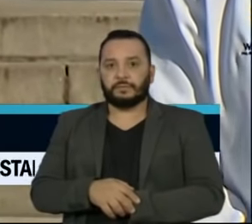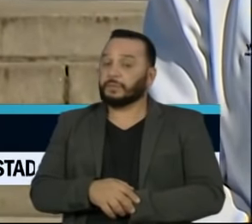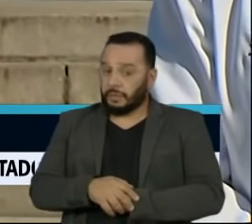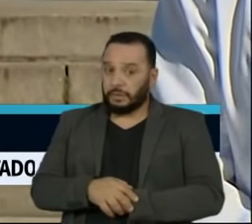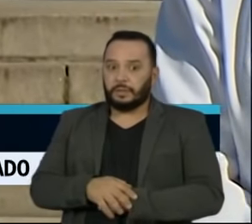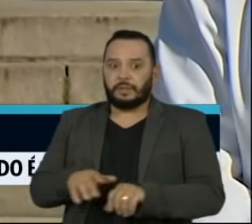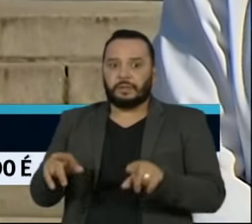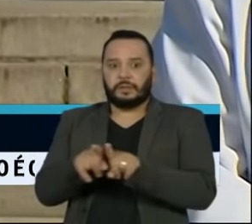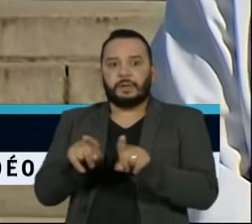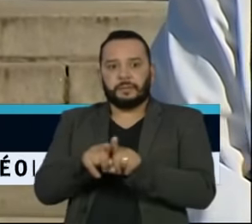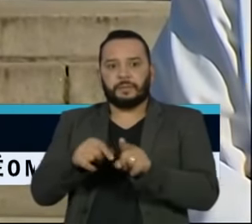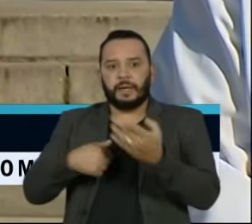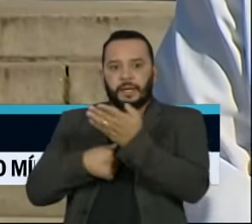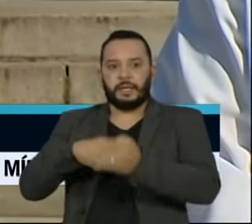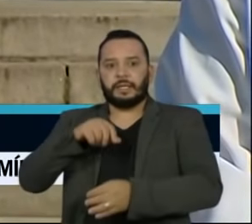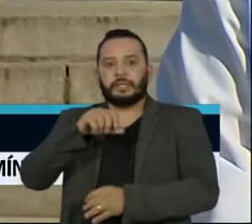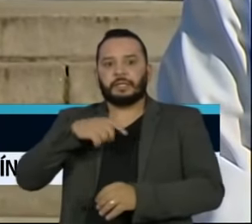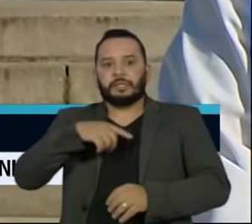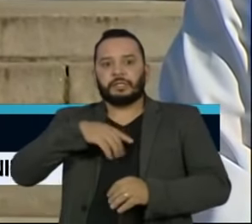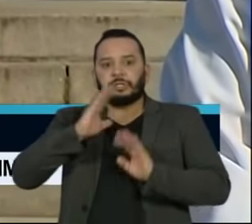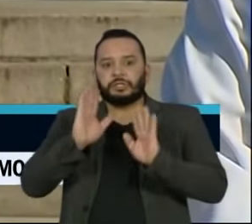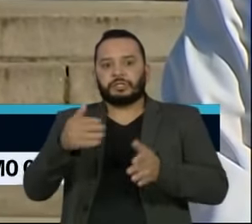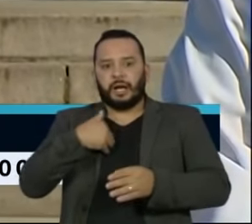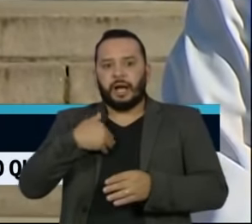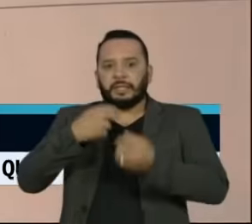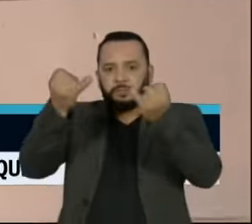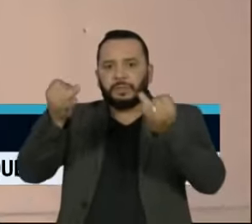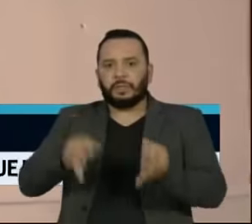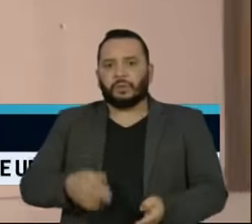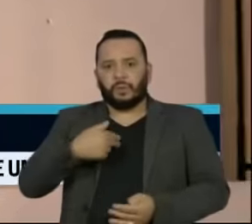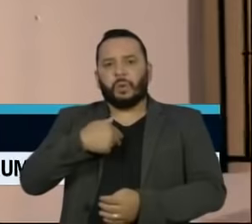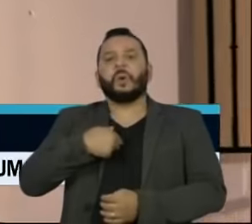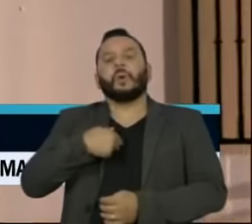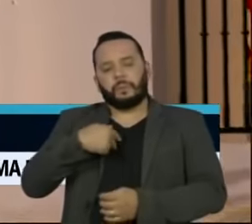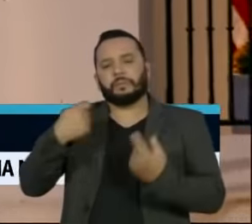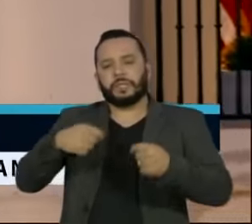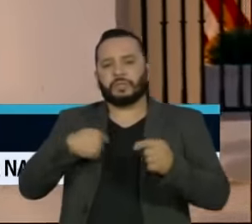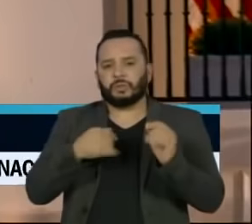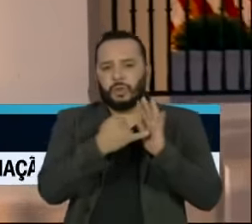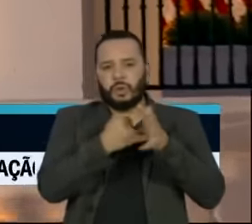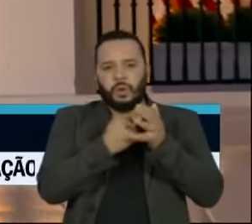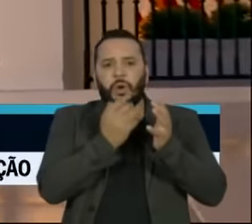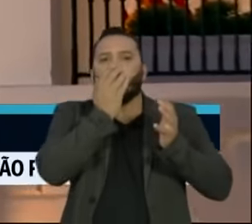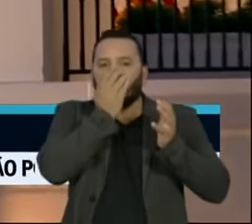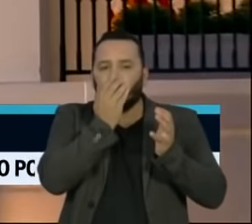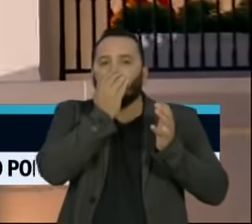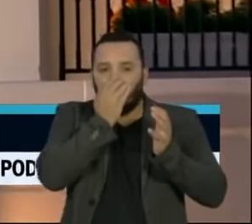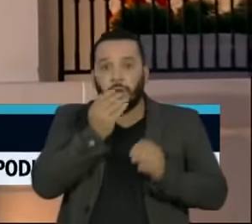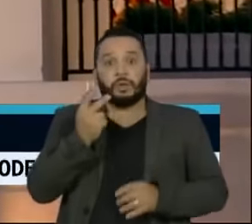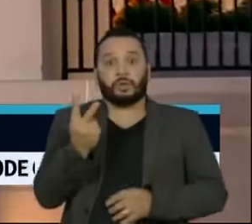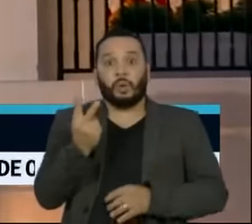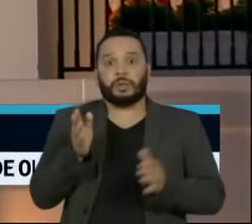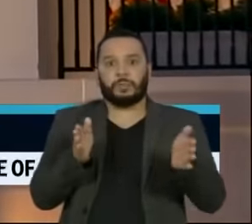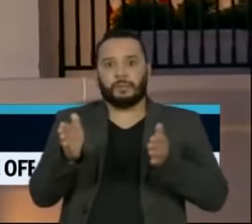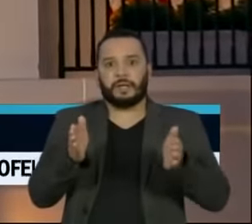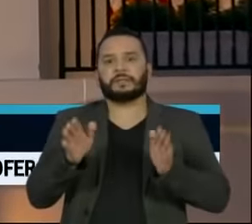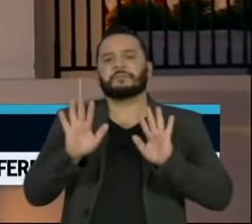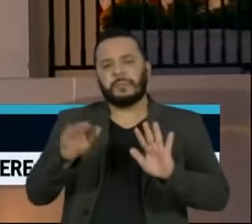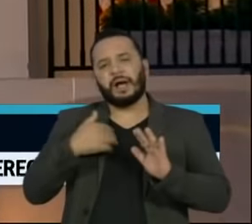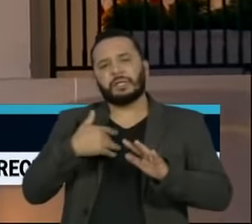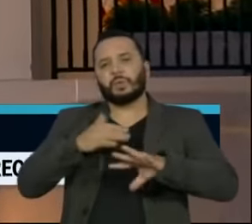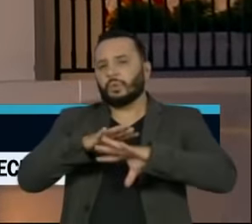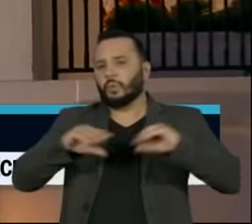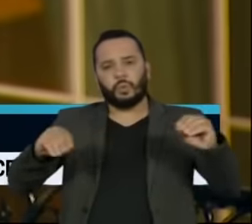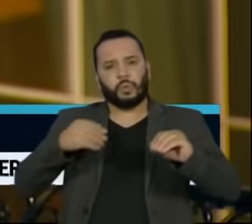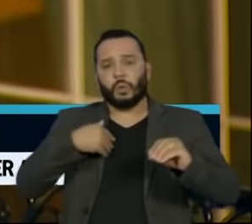Sean Conley também afirmou que o presidente precisou de auxílio de oxigênio em dois momentos, mas se recuperou rapidamente